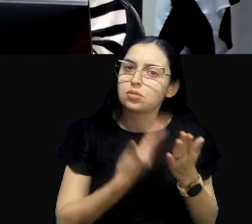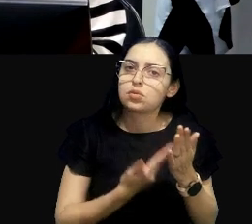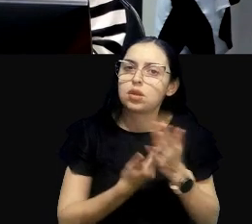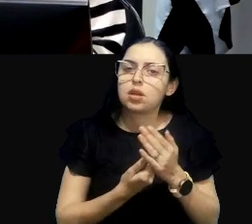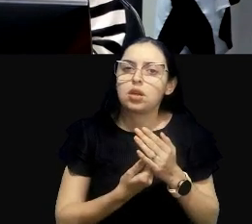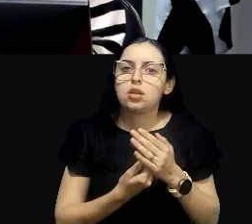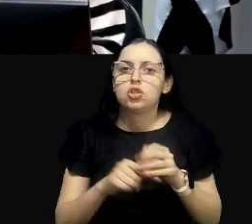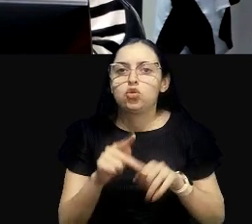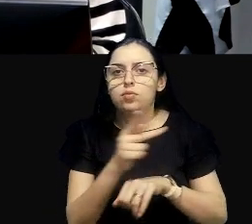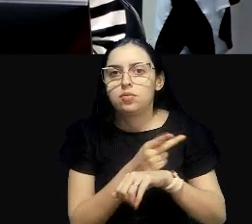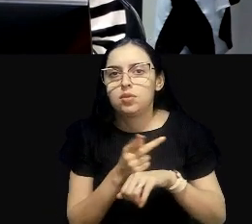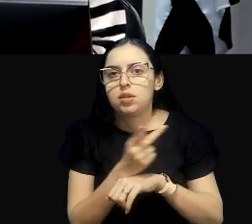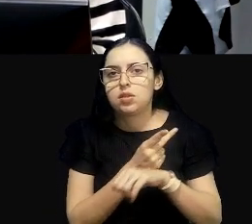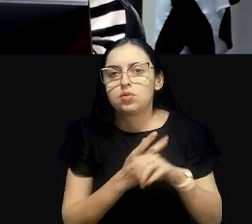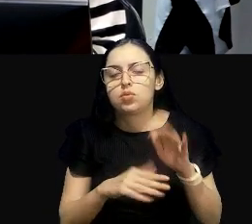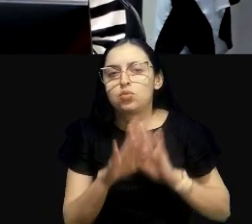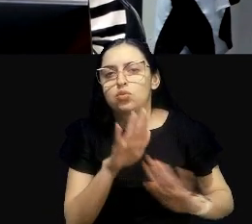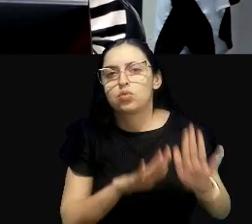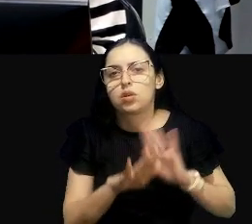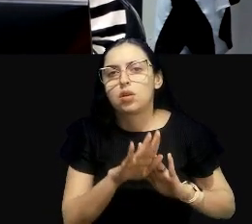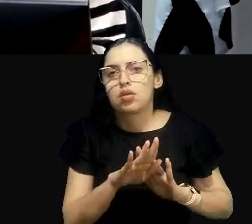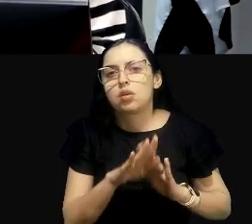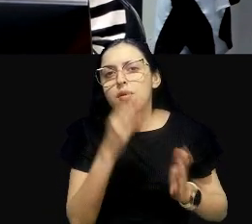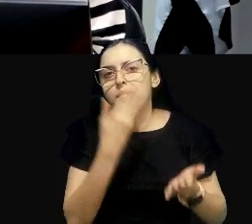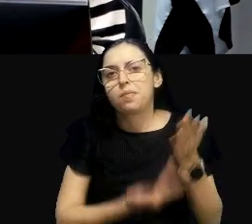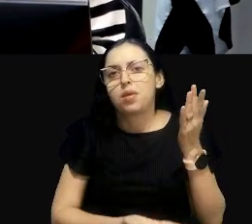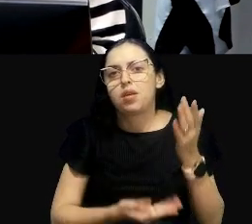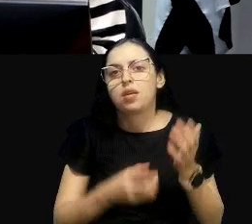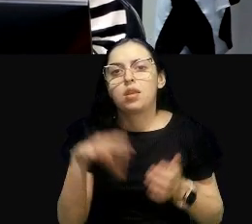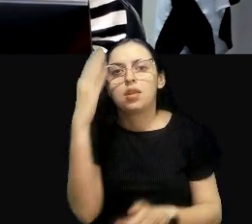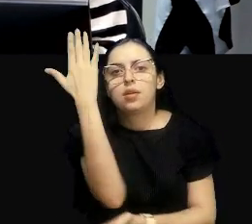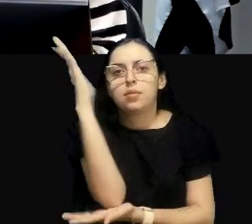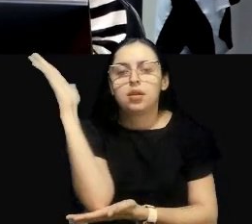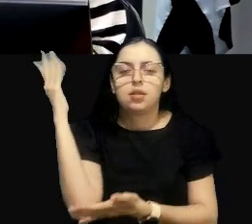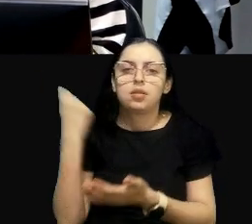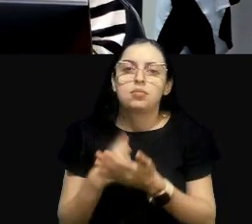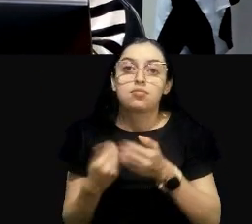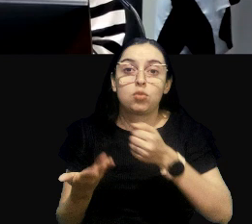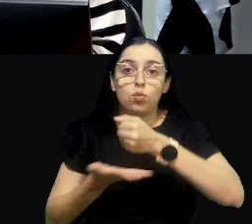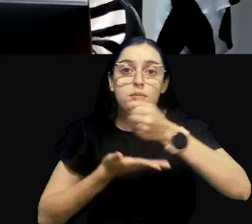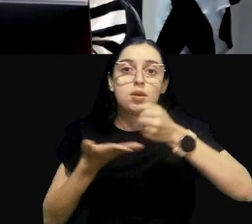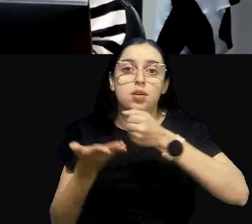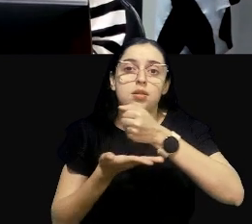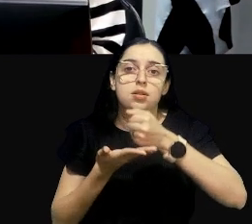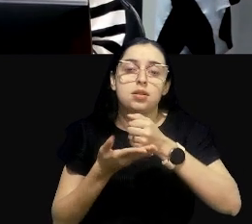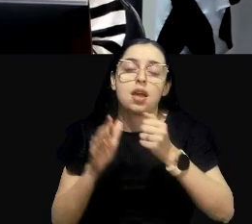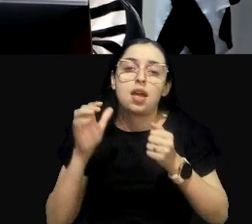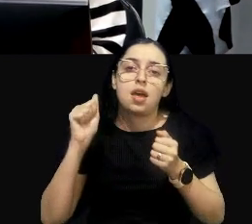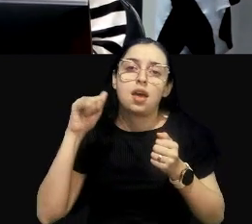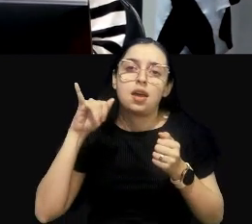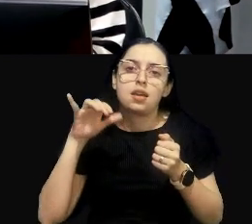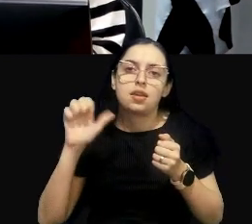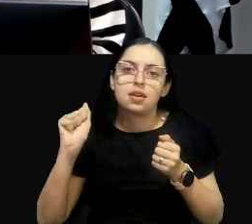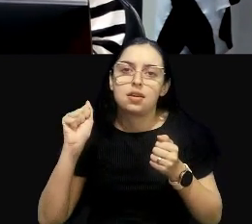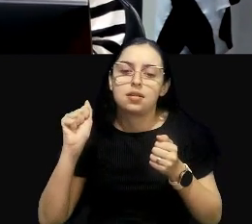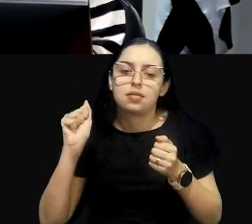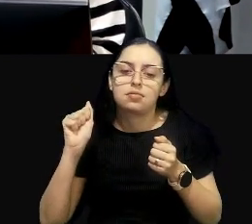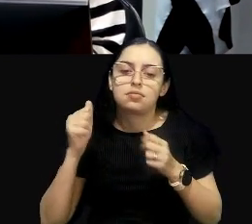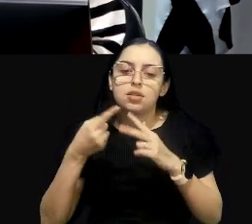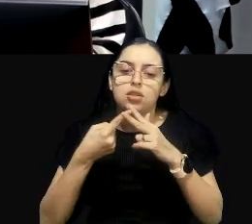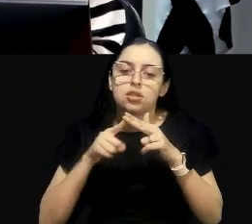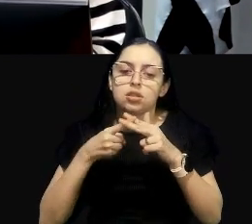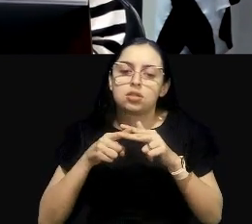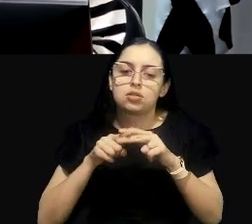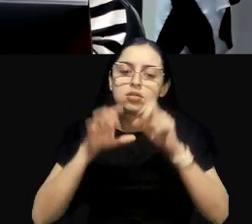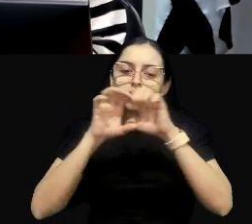análise desse dano ambiental, baseado na AIA, nesse instrumento de gestão.